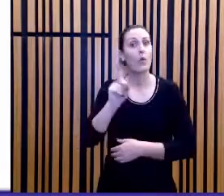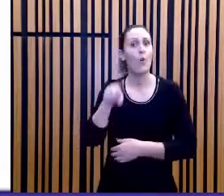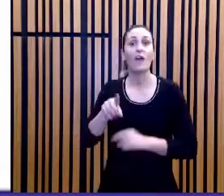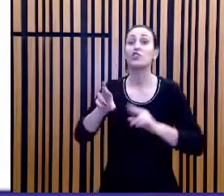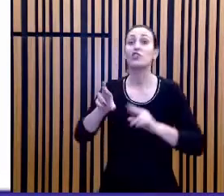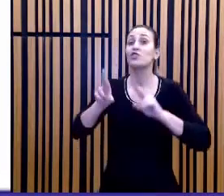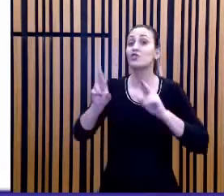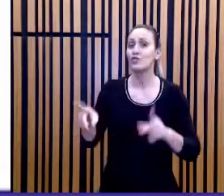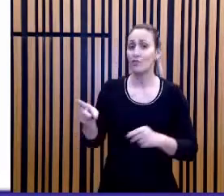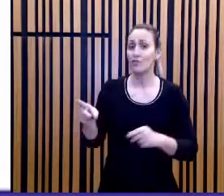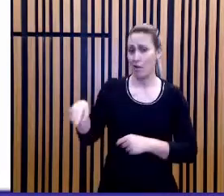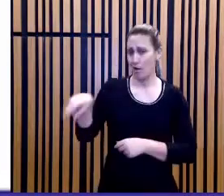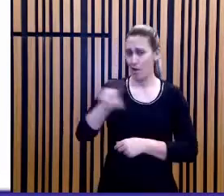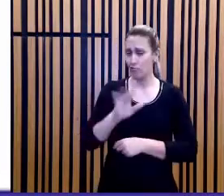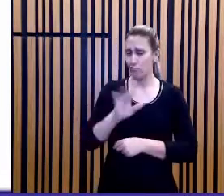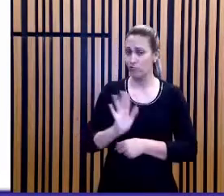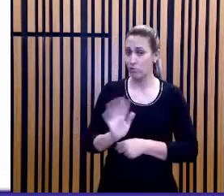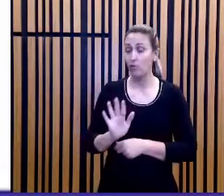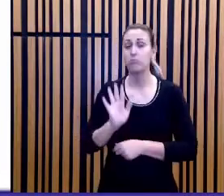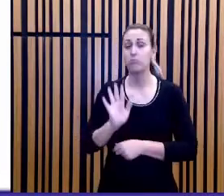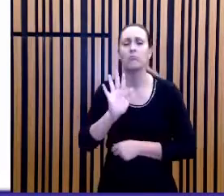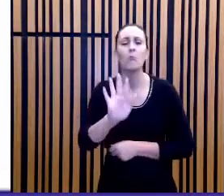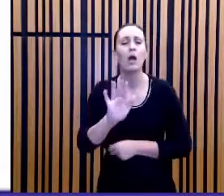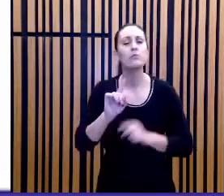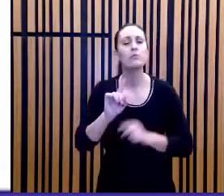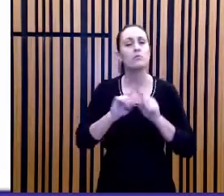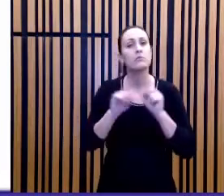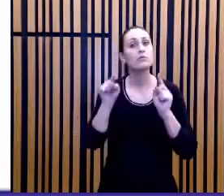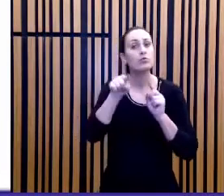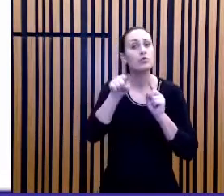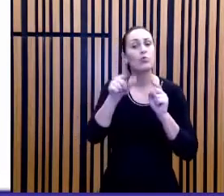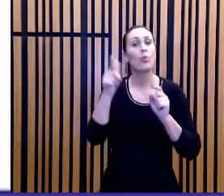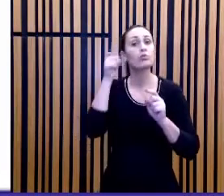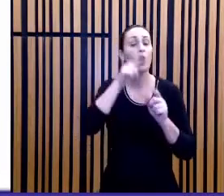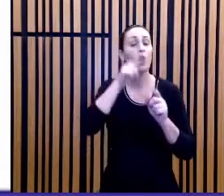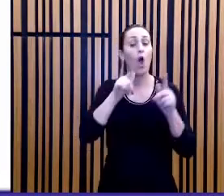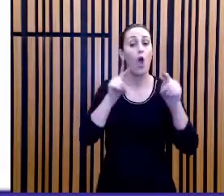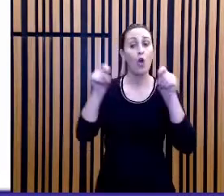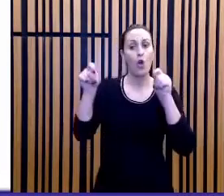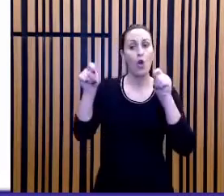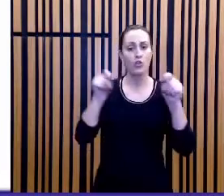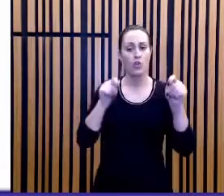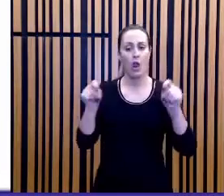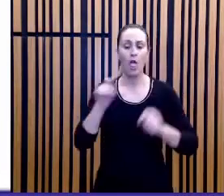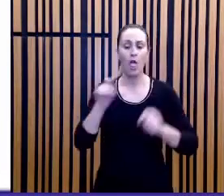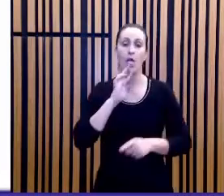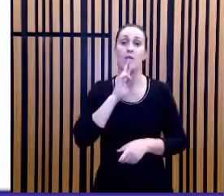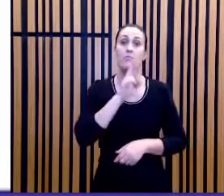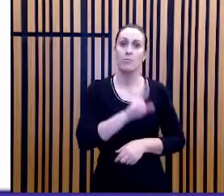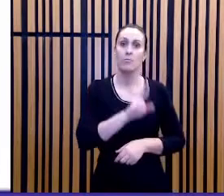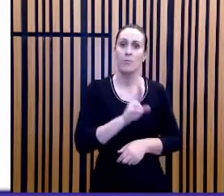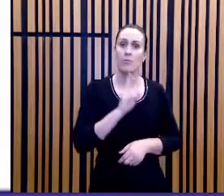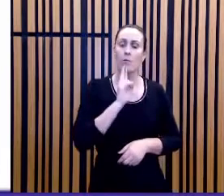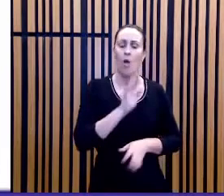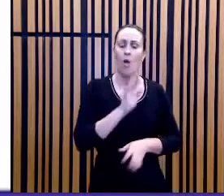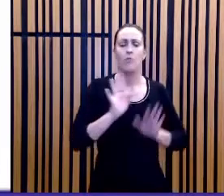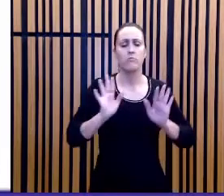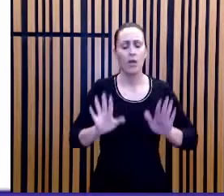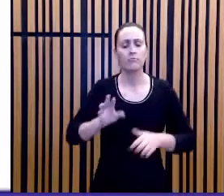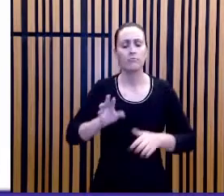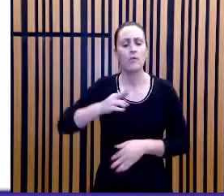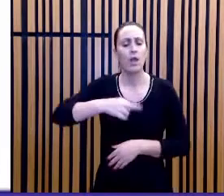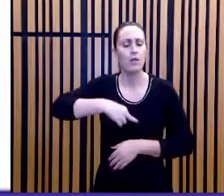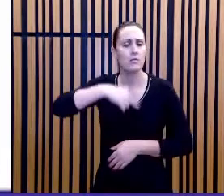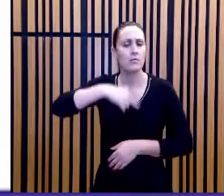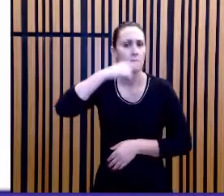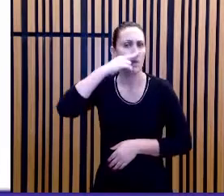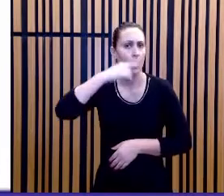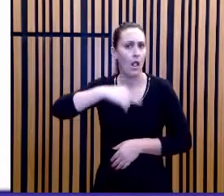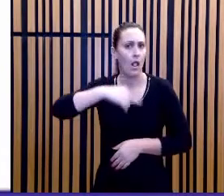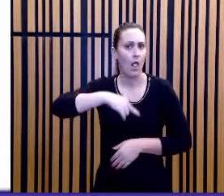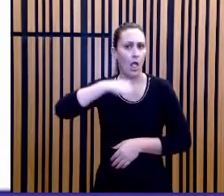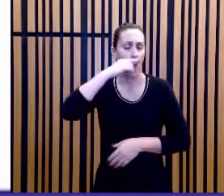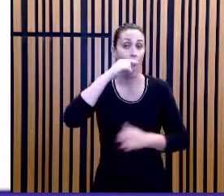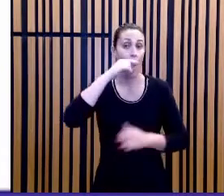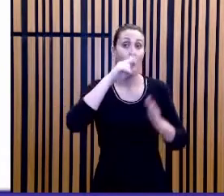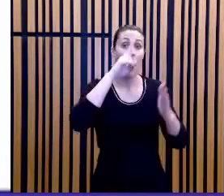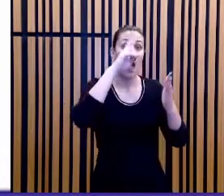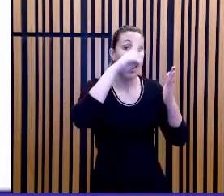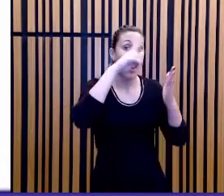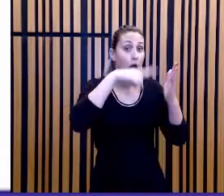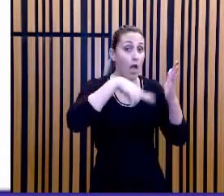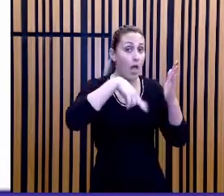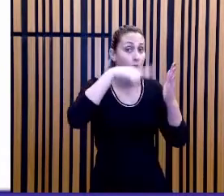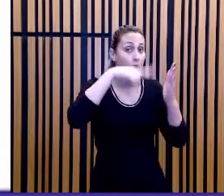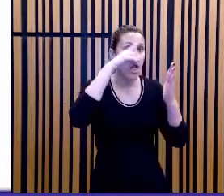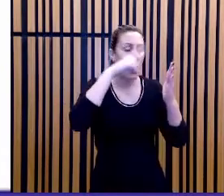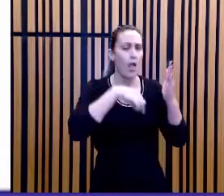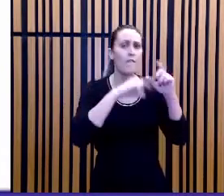em segundo lugar, se você conseguir controlar as suas respostas emocionais, respirar fundo e ler cada uma das